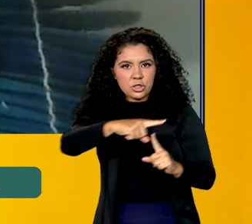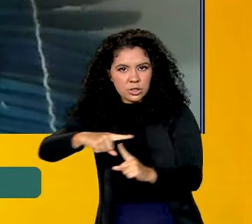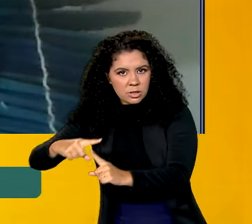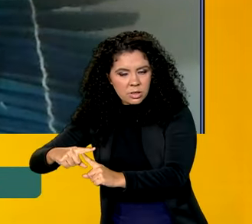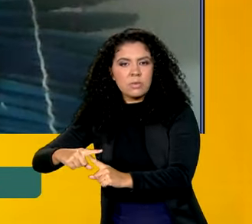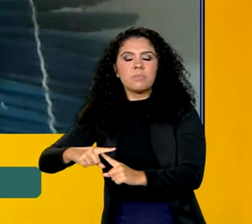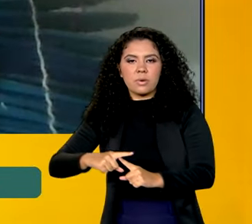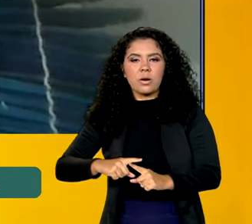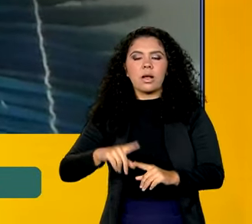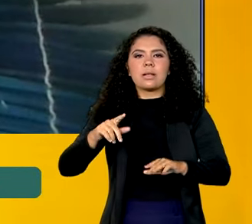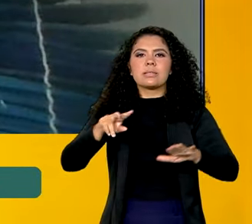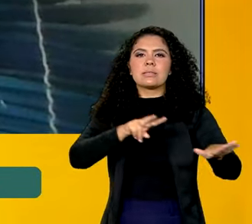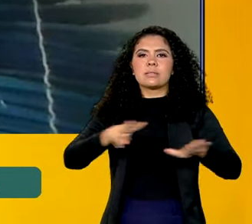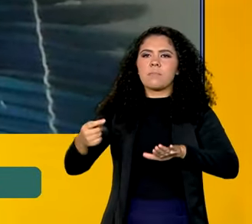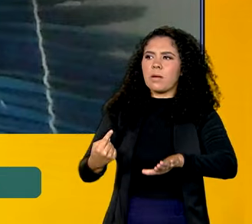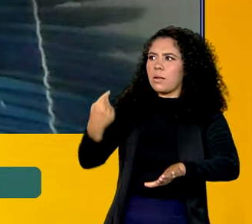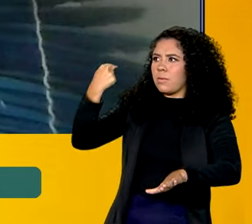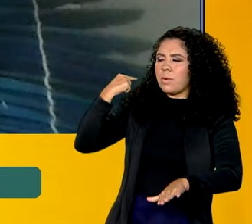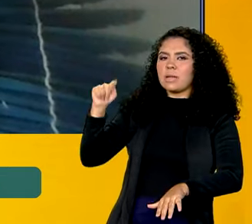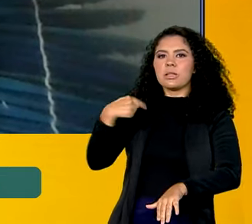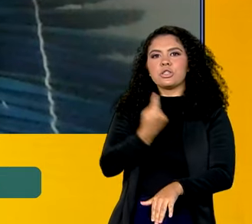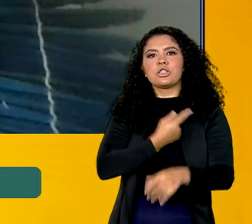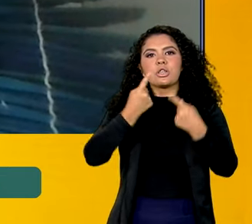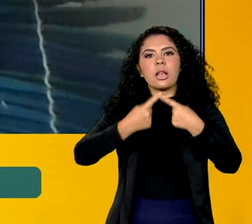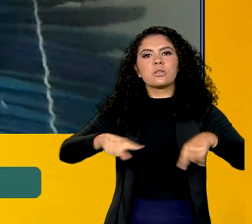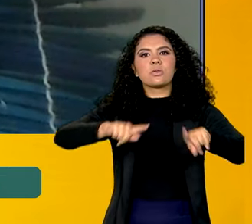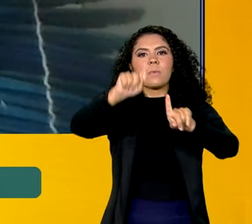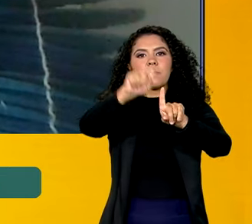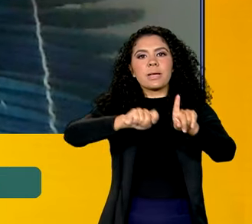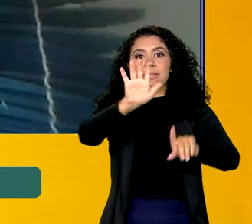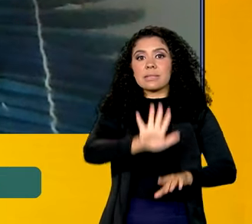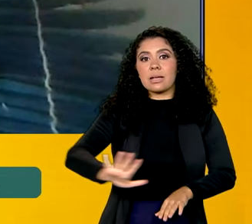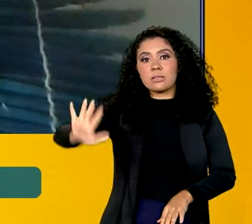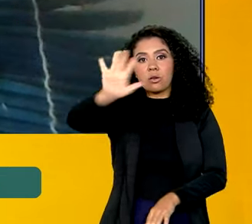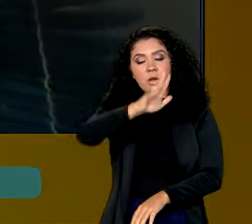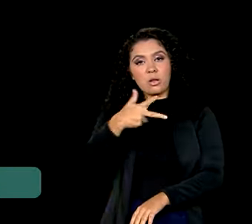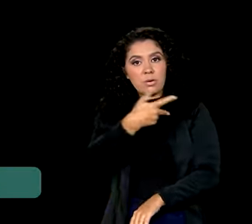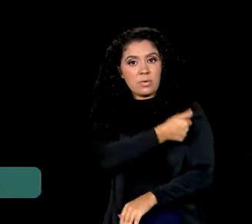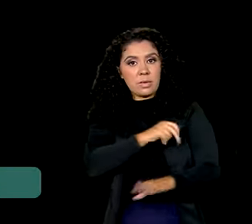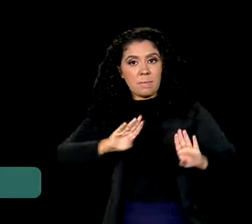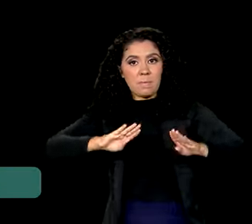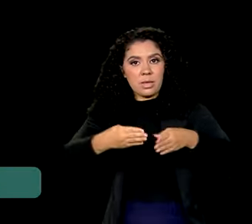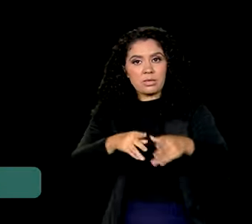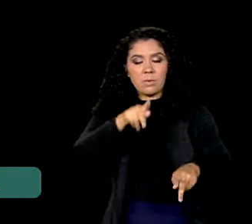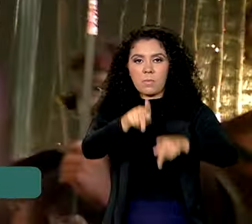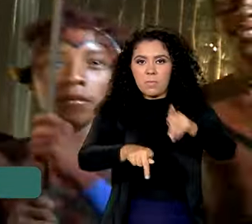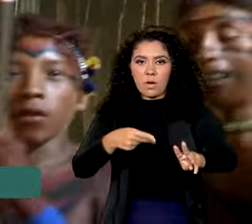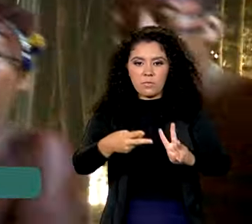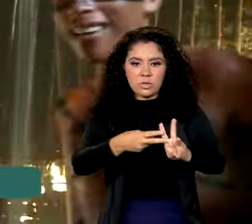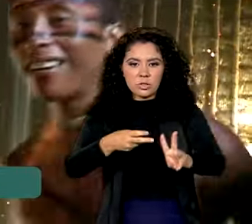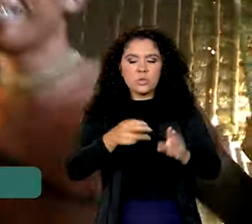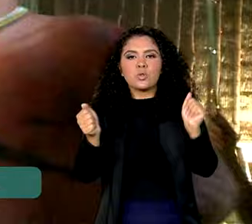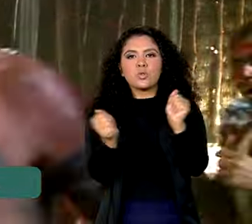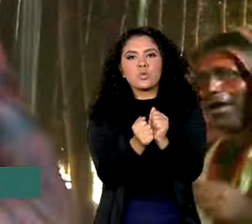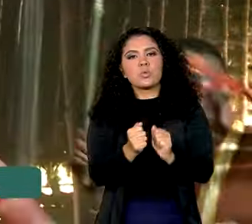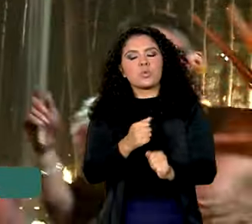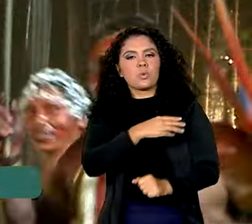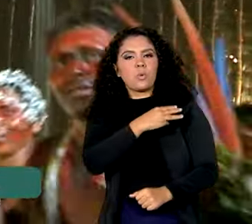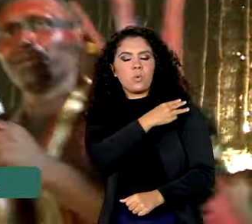Na última semana, estivemos lançando o mês nacional de vacinação para os povos indígenas, com a presença da ministra Inísia,